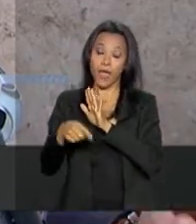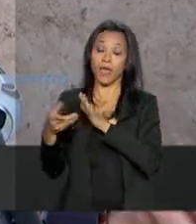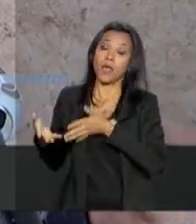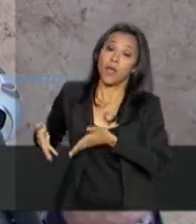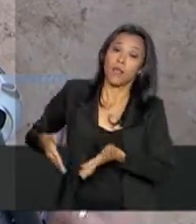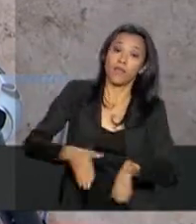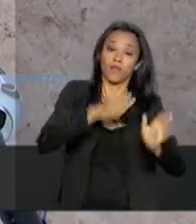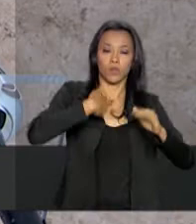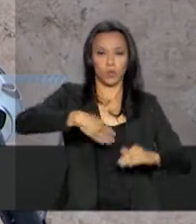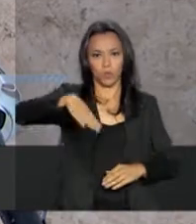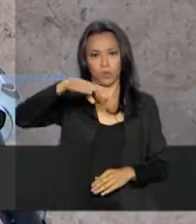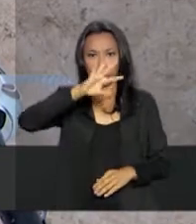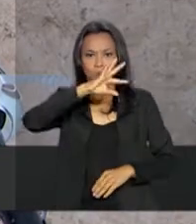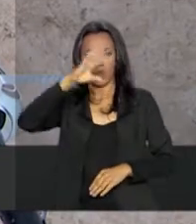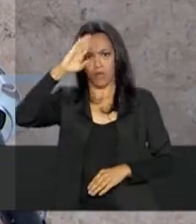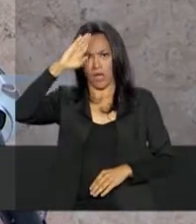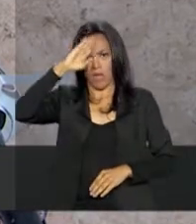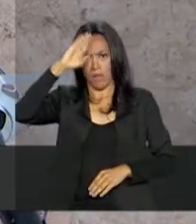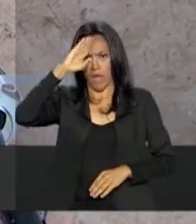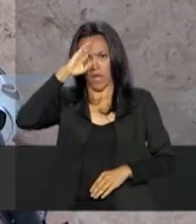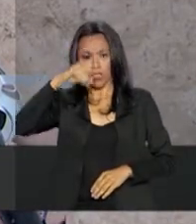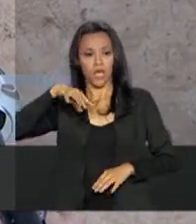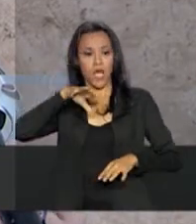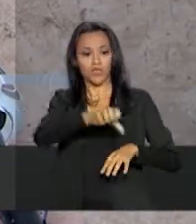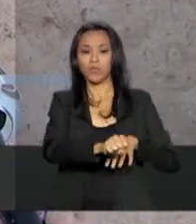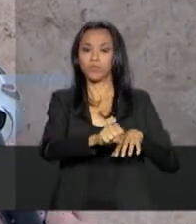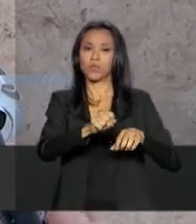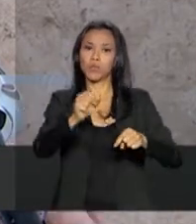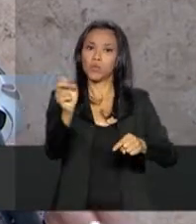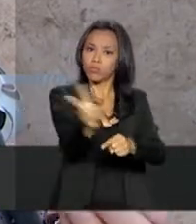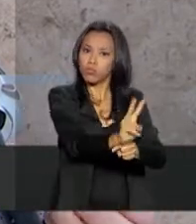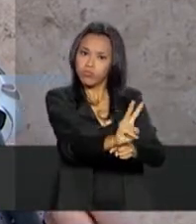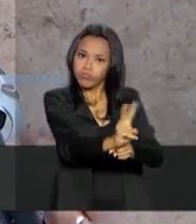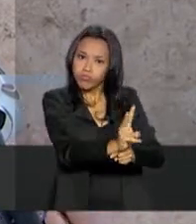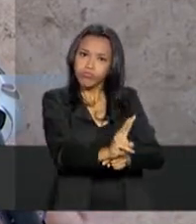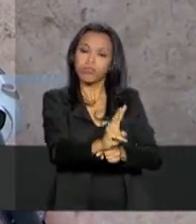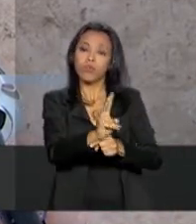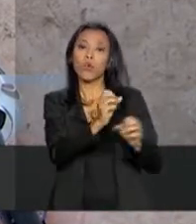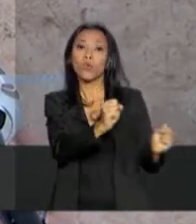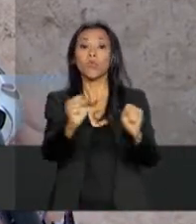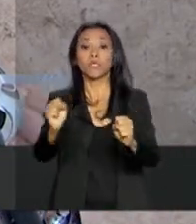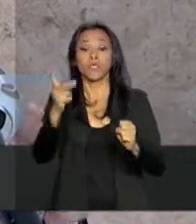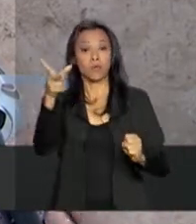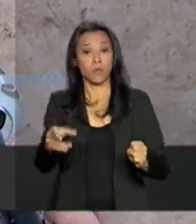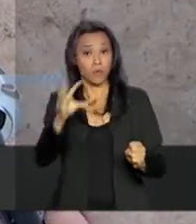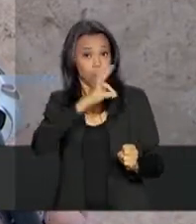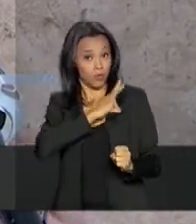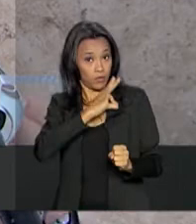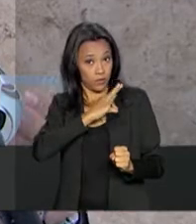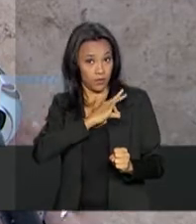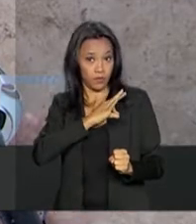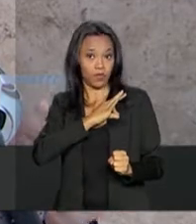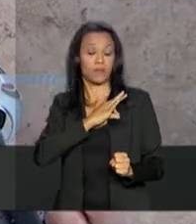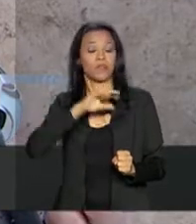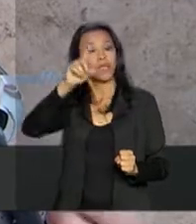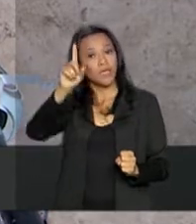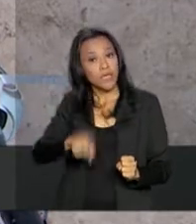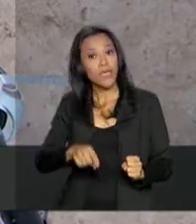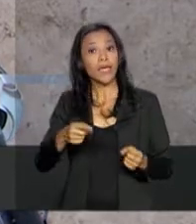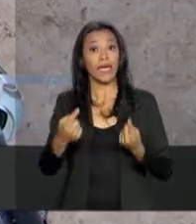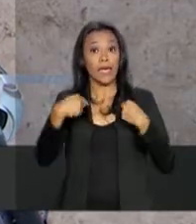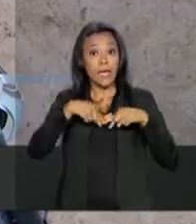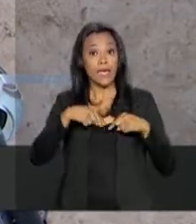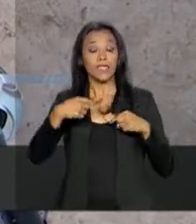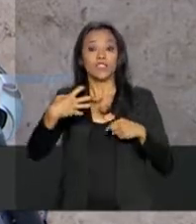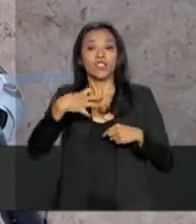fronteira ou fora dela, assumindo poderes de polícia, que são específicos da polícia,